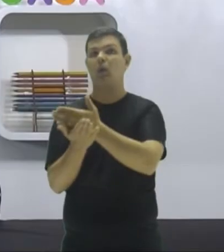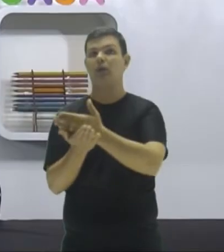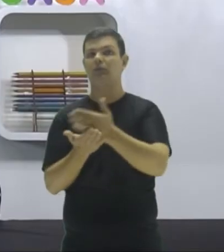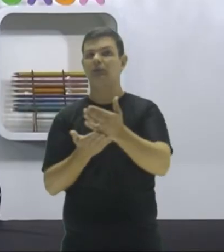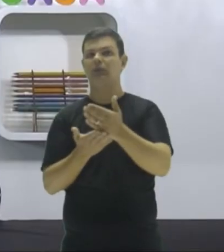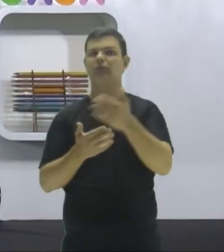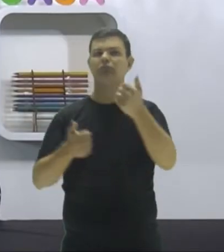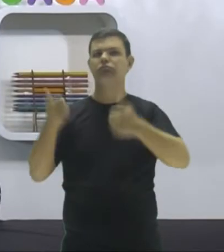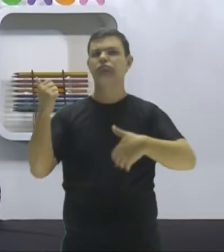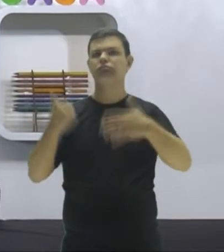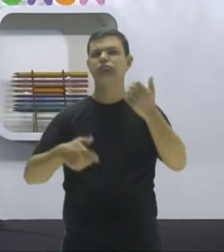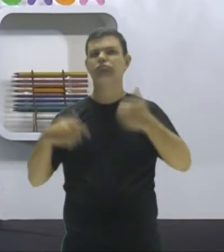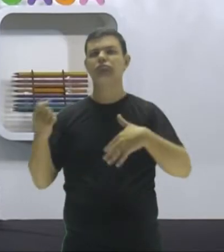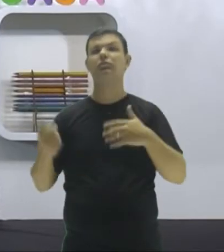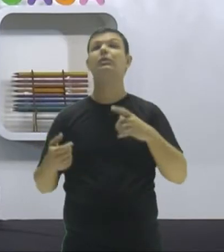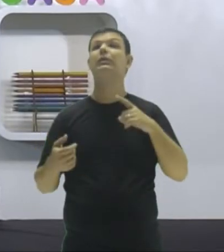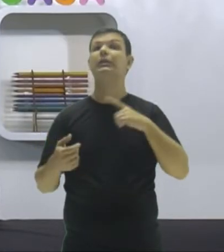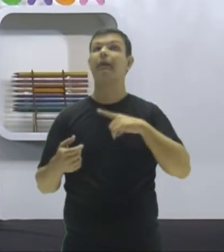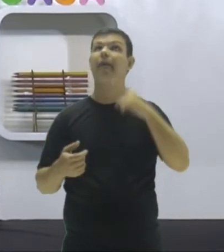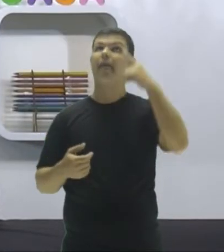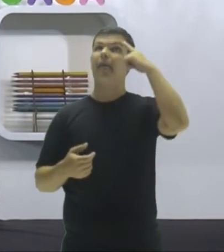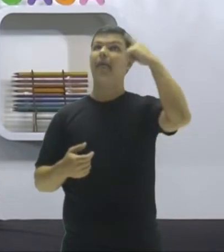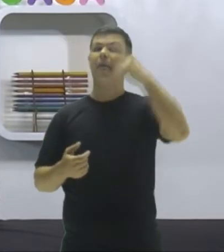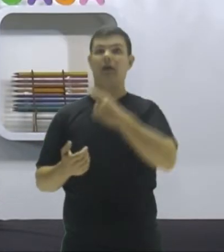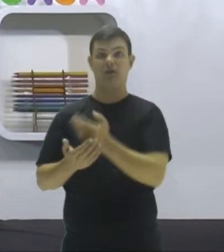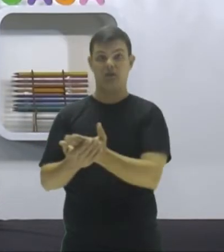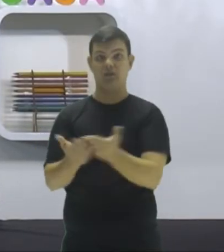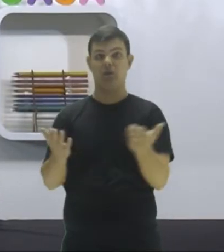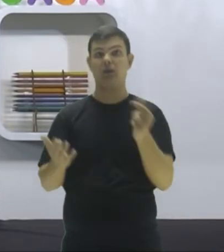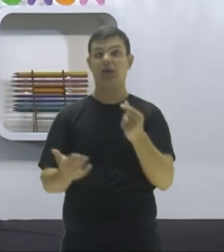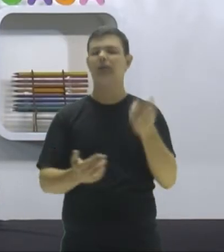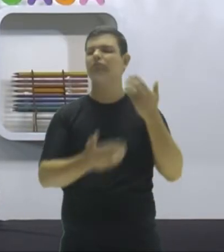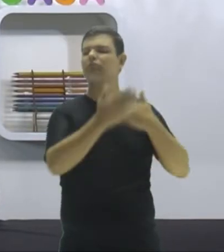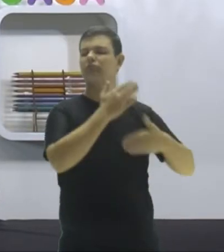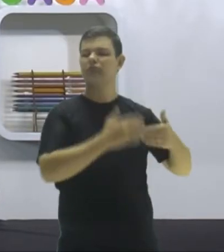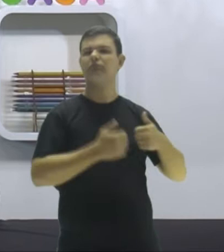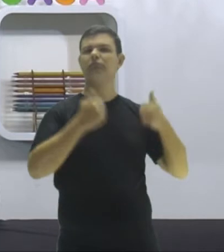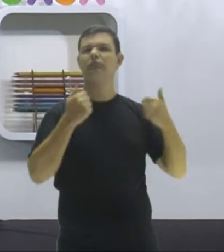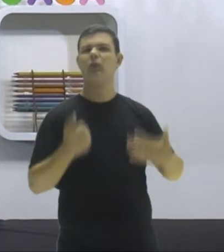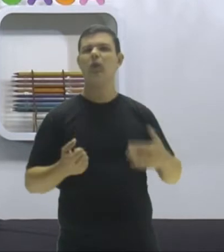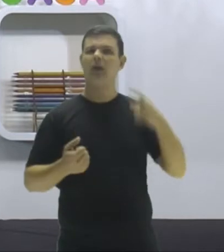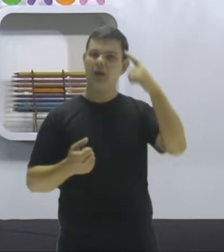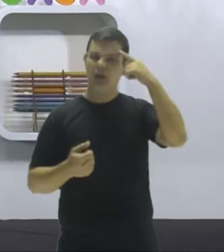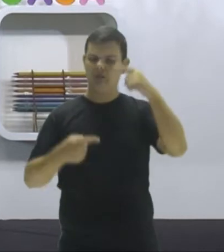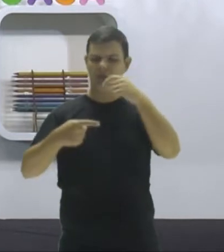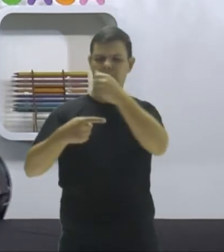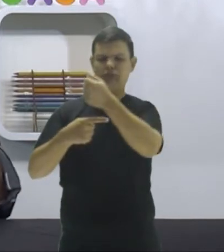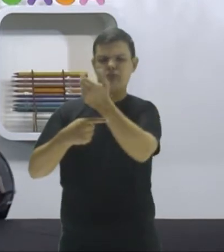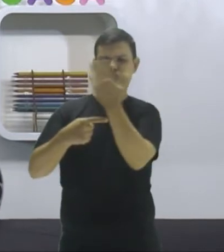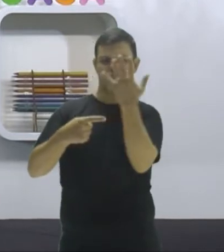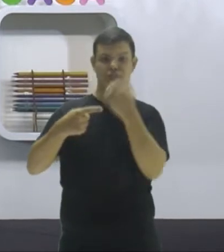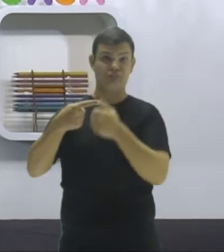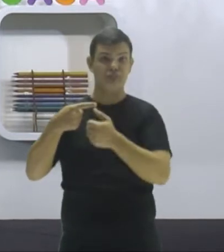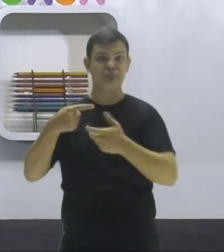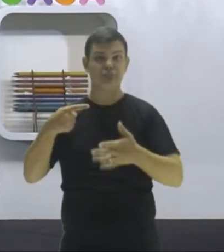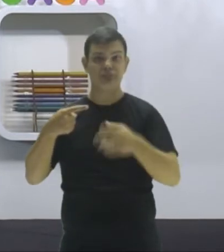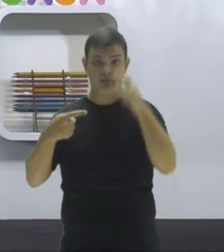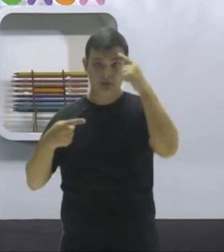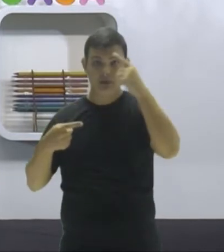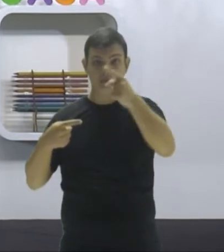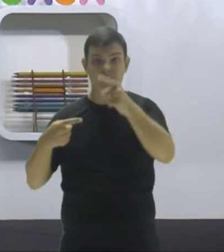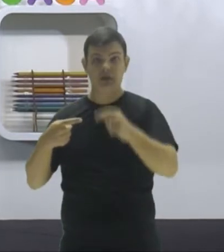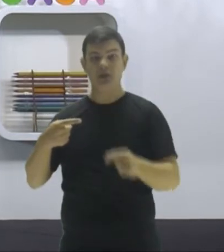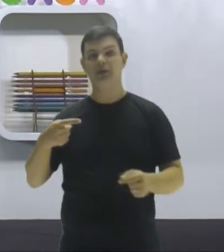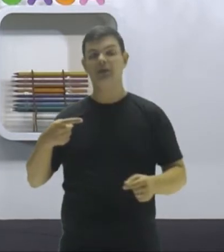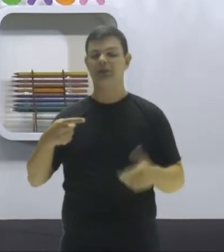aula, propriamente dito, eu gostaria de lembrar pra vocês que na última aula nós trabalhamos números fracionários. Vocês se lembram? Só que os